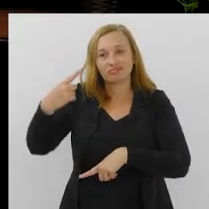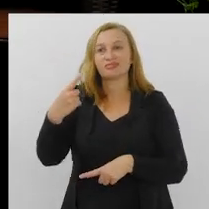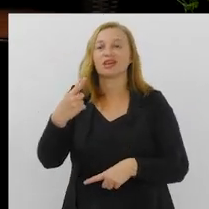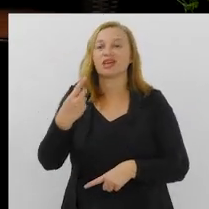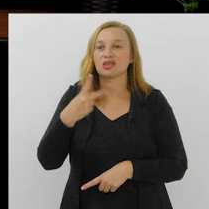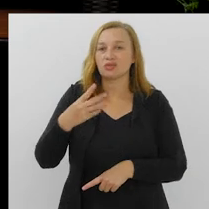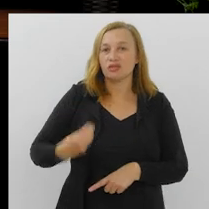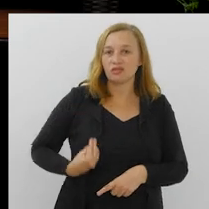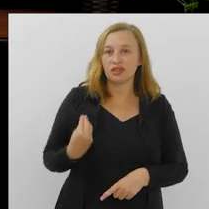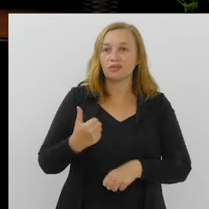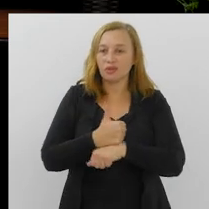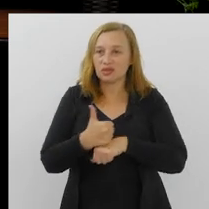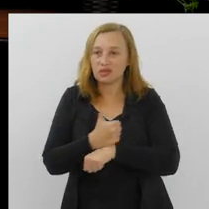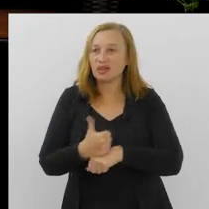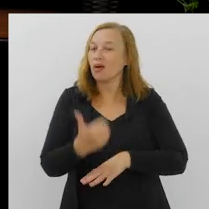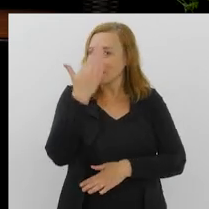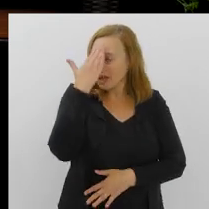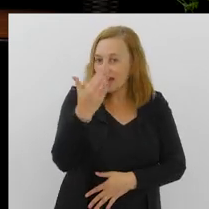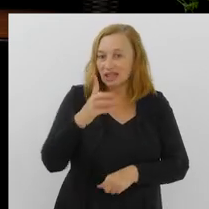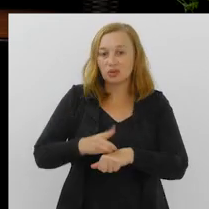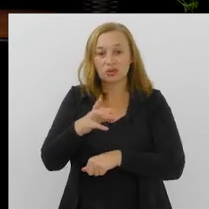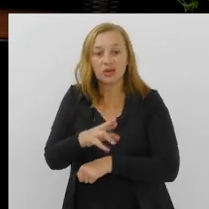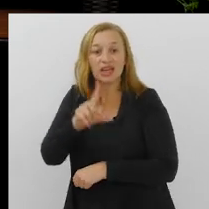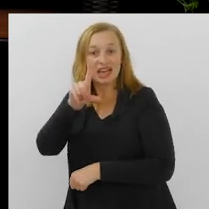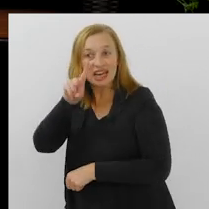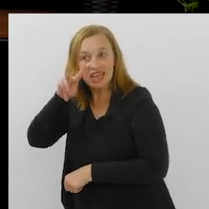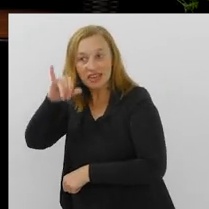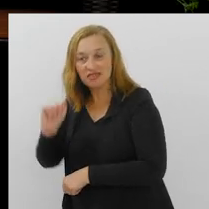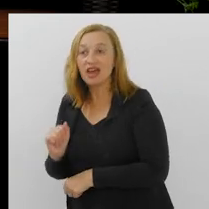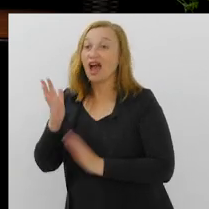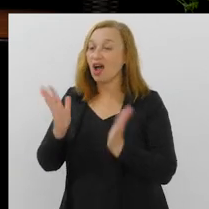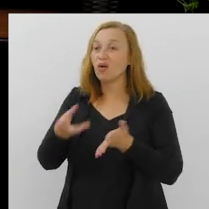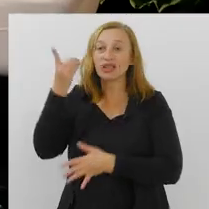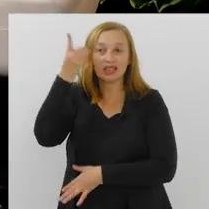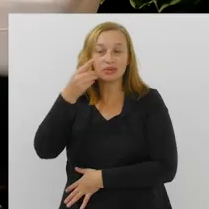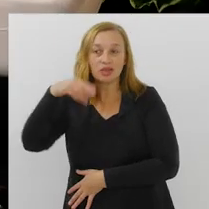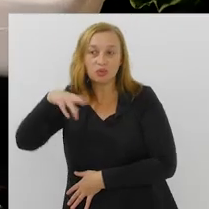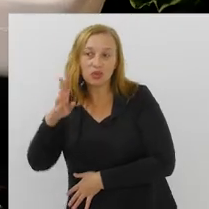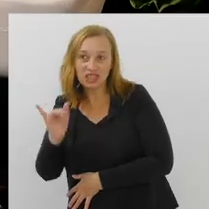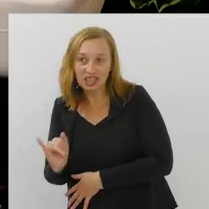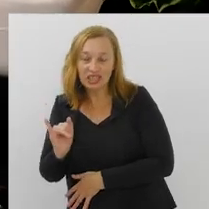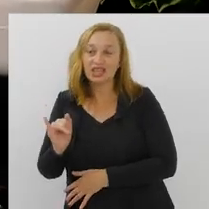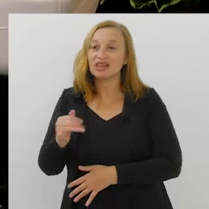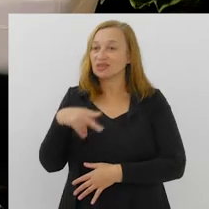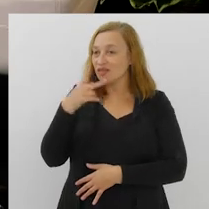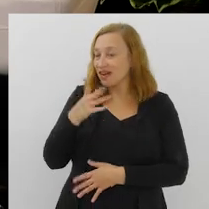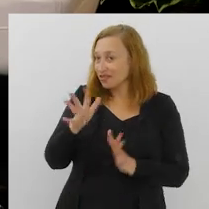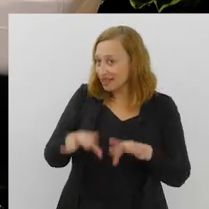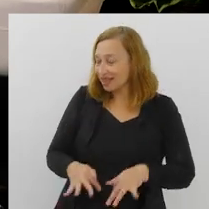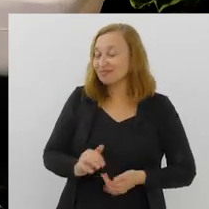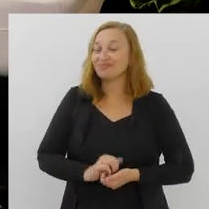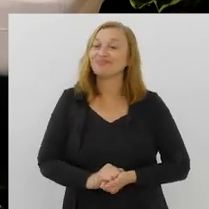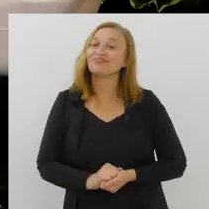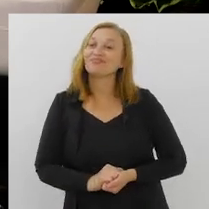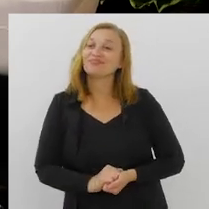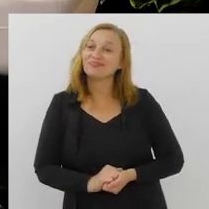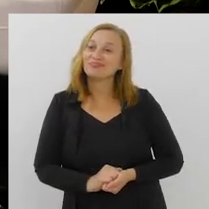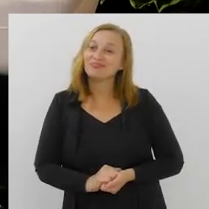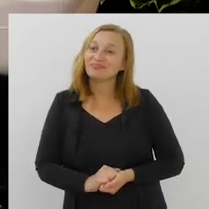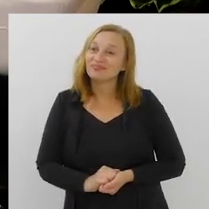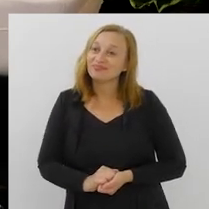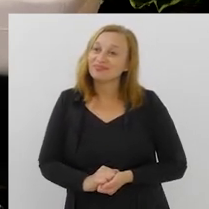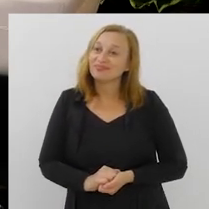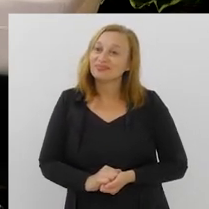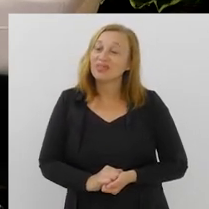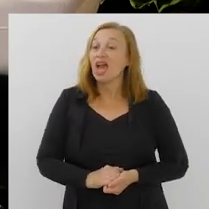certamente você vai galgar um caminho muito proveitoso e muito bom na advocacia. Muito obrigado, doutora Lívia. E agora o nosso deputado Munir Neto, então,